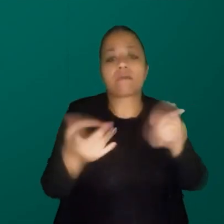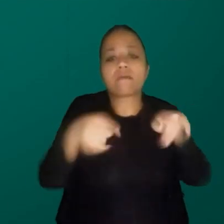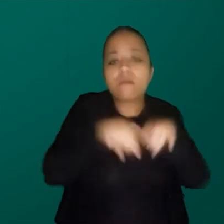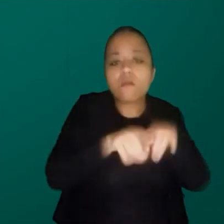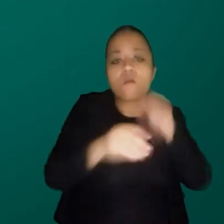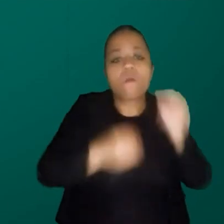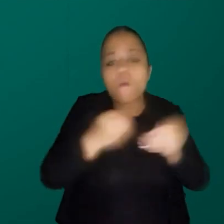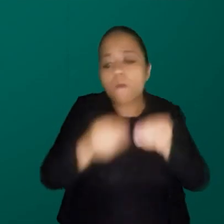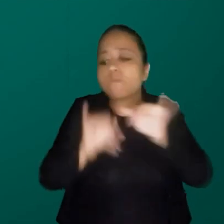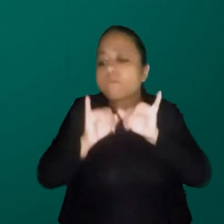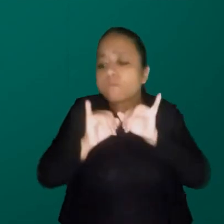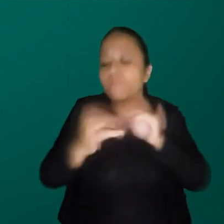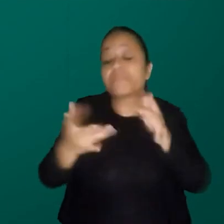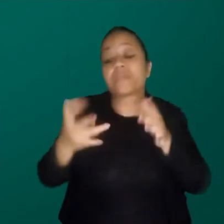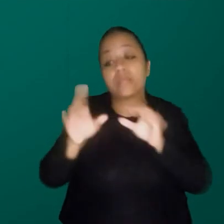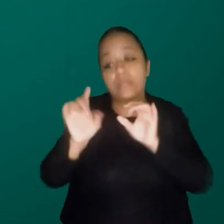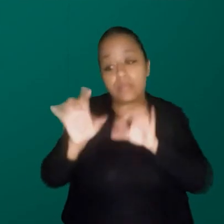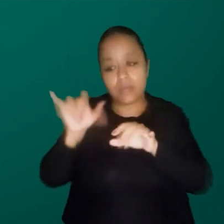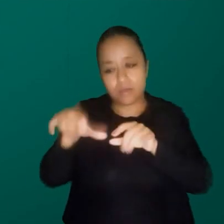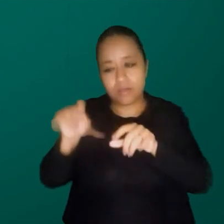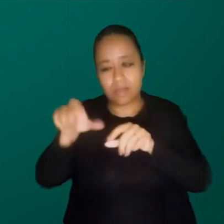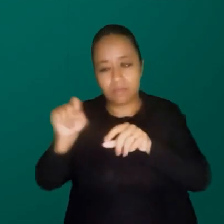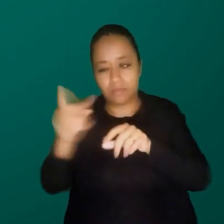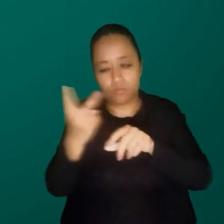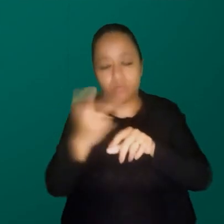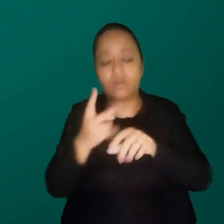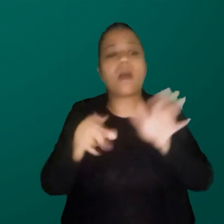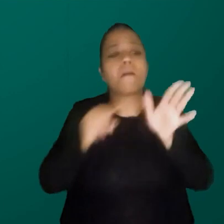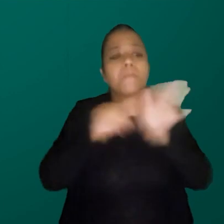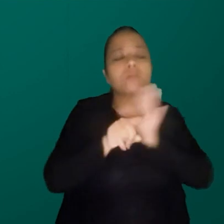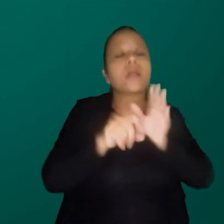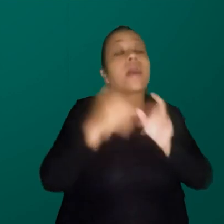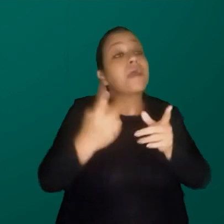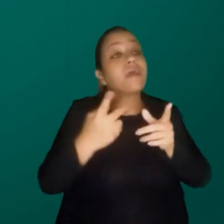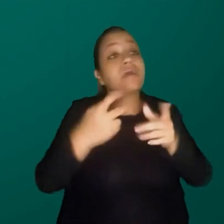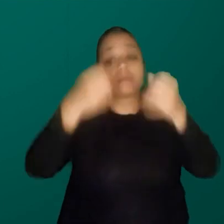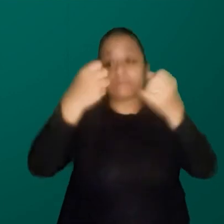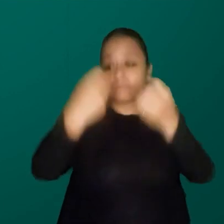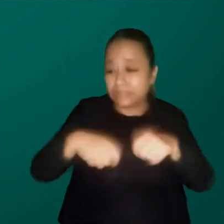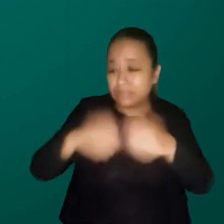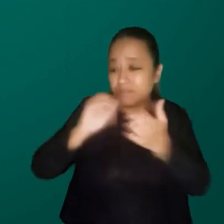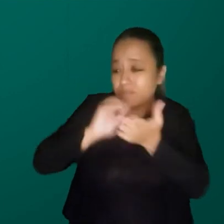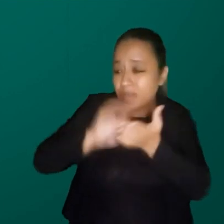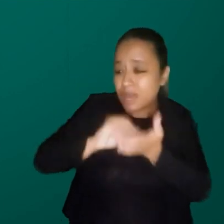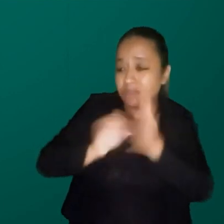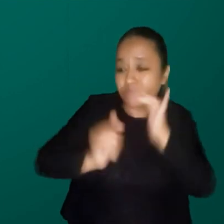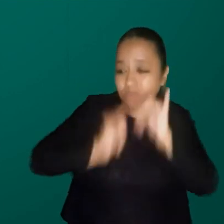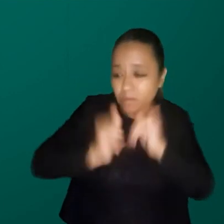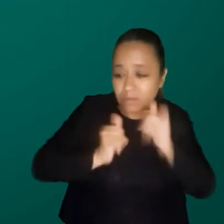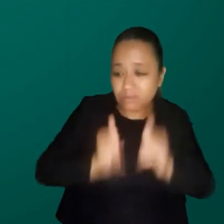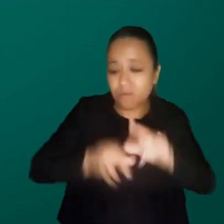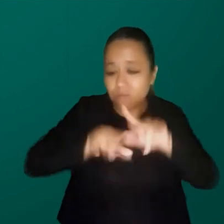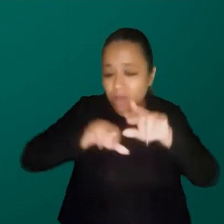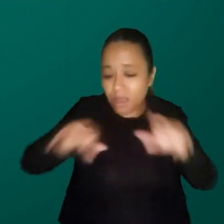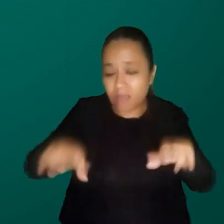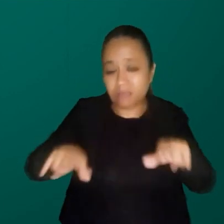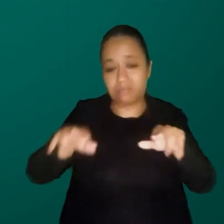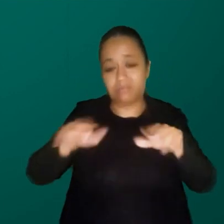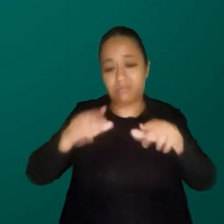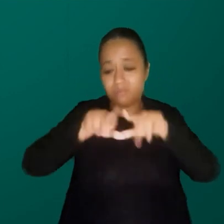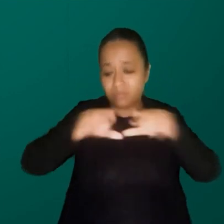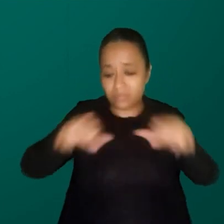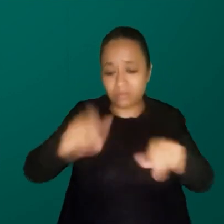com a minha parceira, como que eu faço? Então, gente tem uma carência enorme de divulgação científica pensando na diversidade